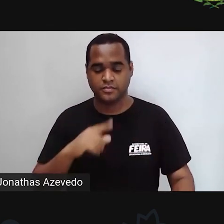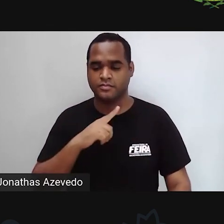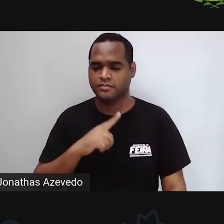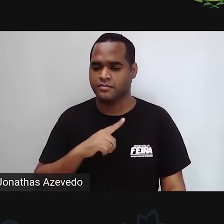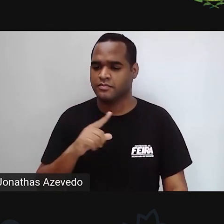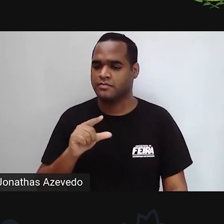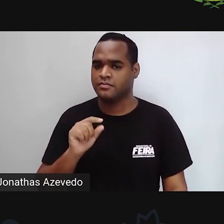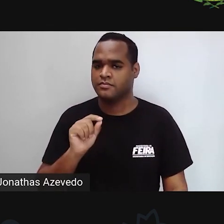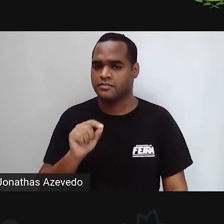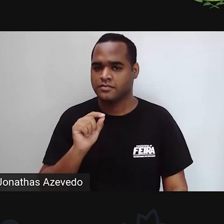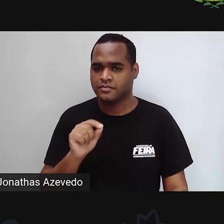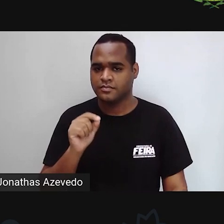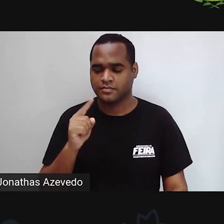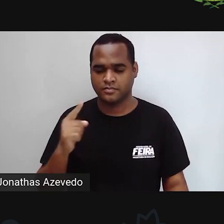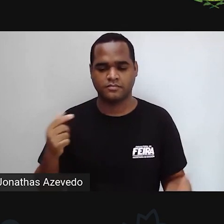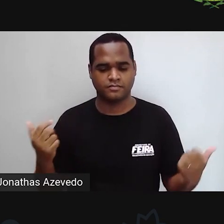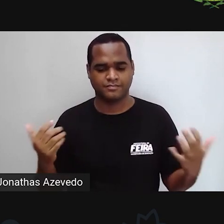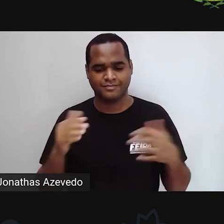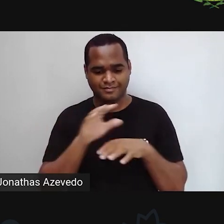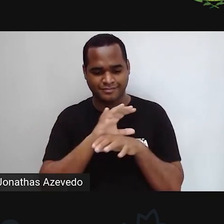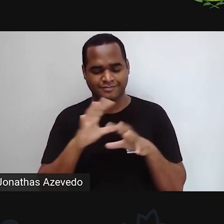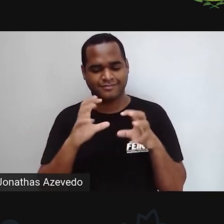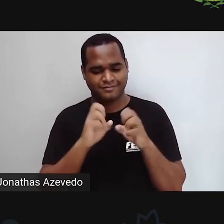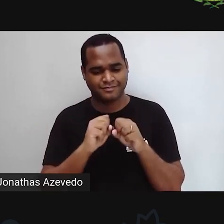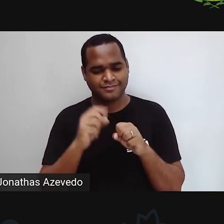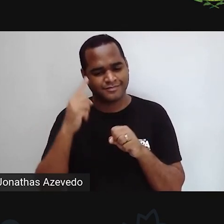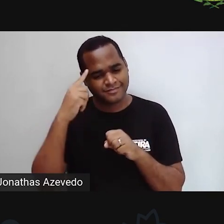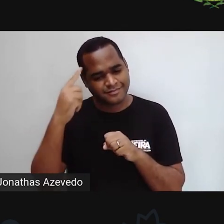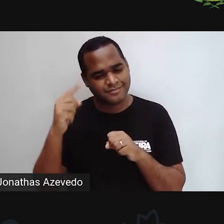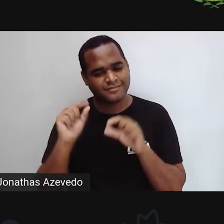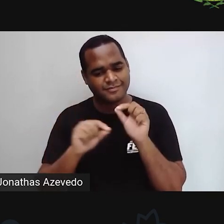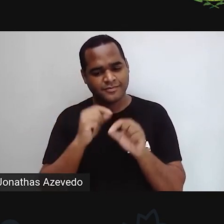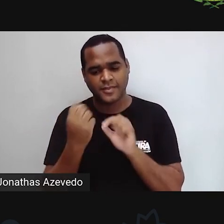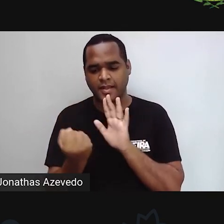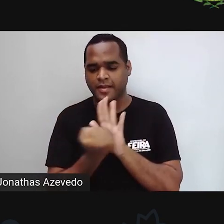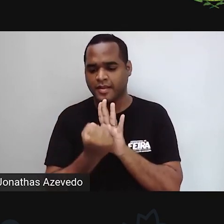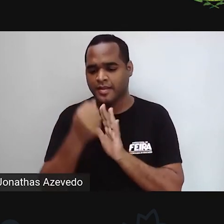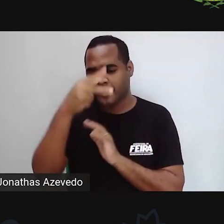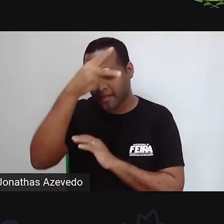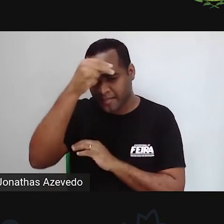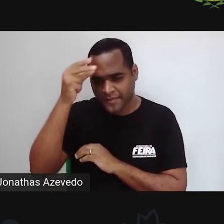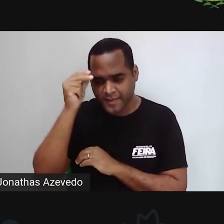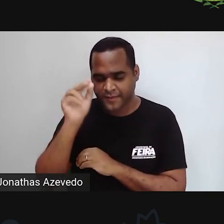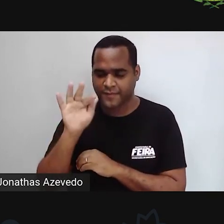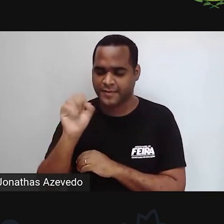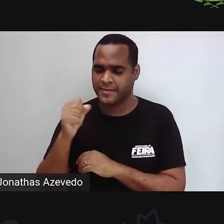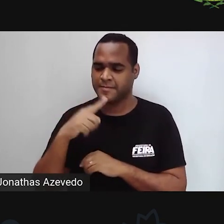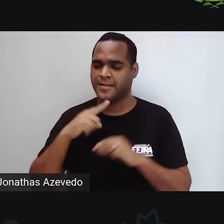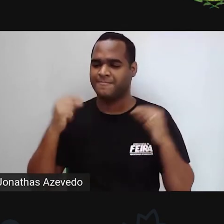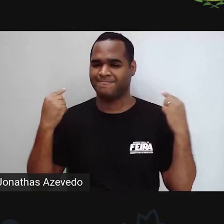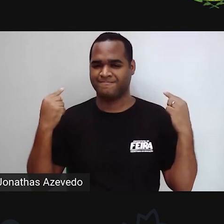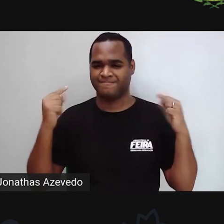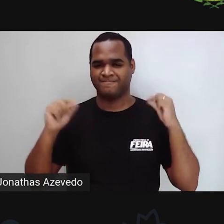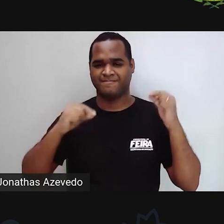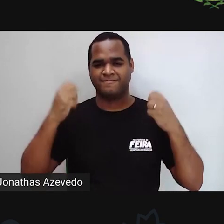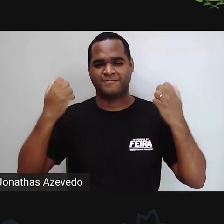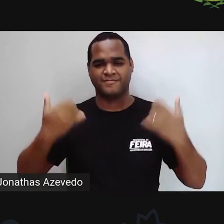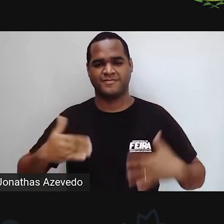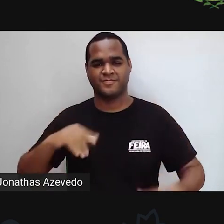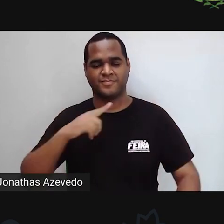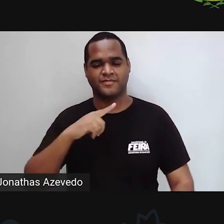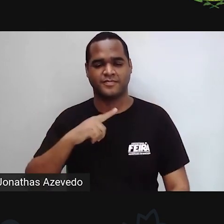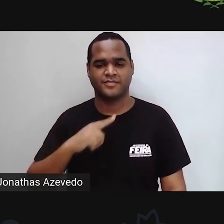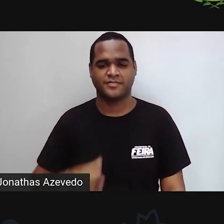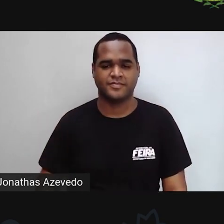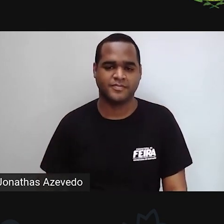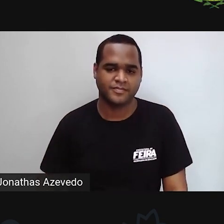escuro, e aqui atrás de mim tem a logo da Prefeitura Municipal de Feira de Santana e da Secretaria Municipal de Educação. E hoje,